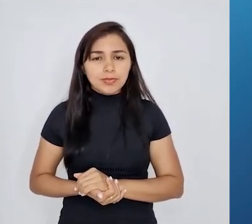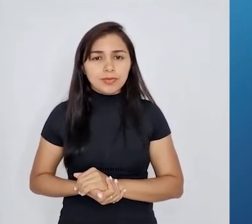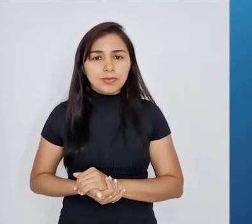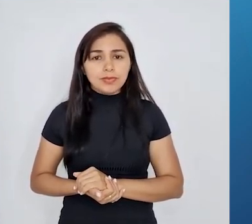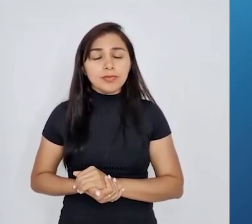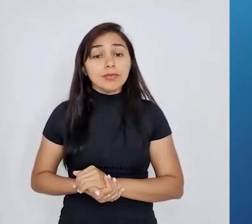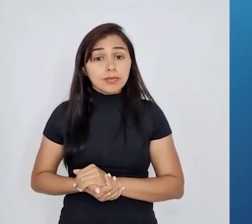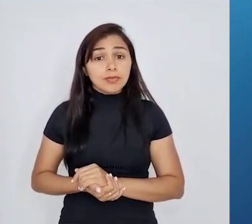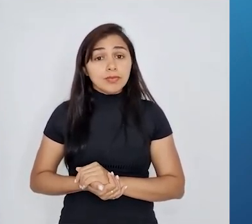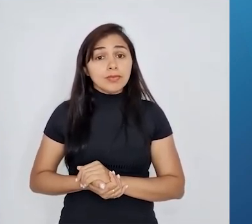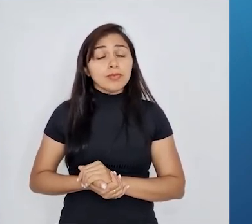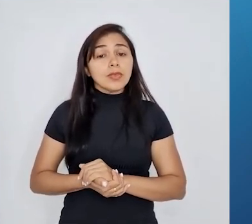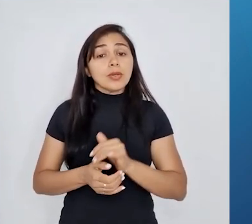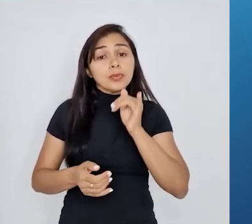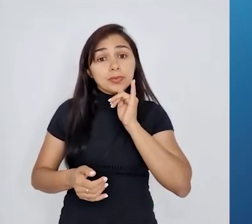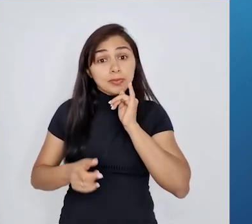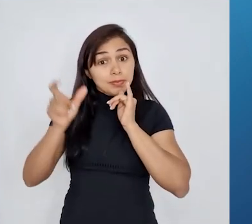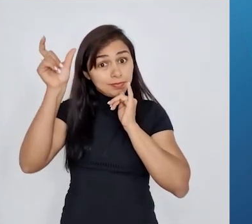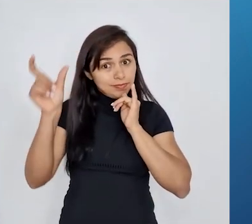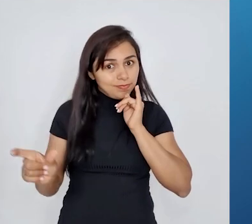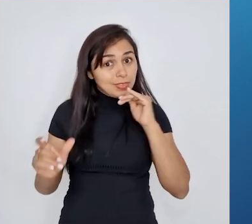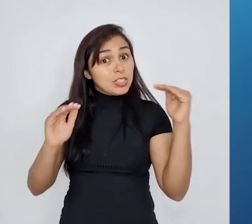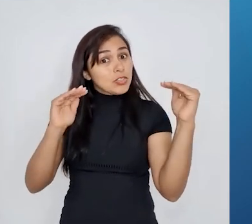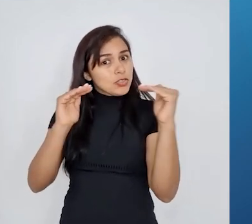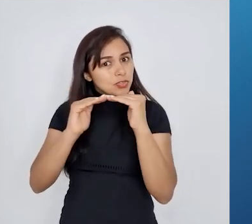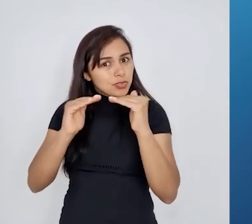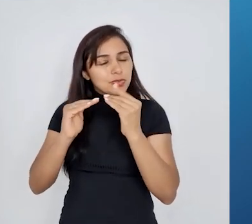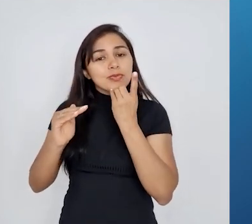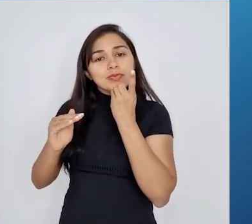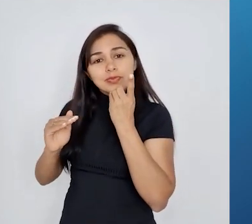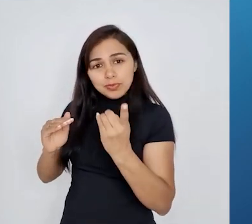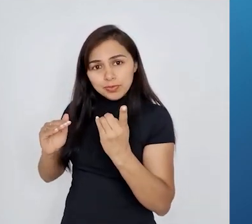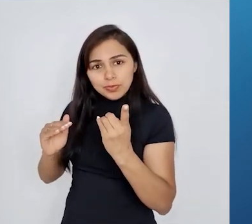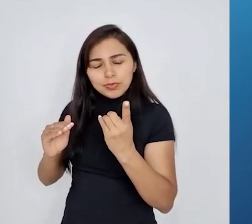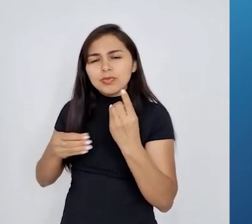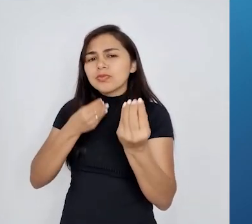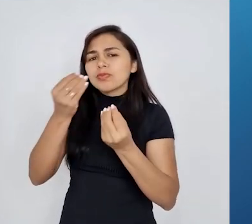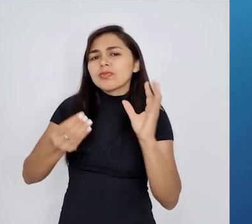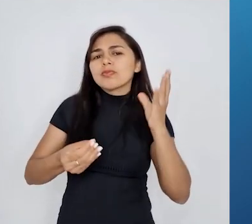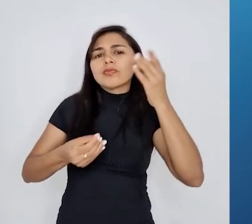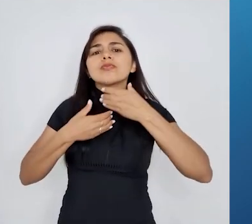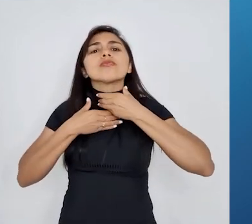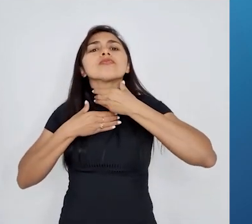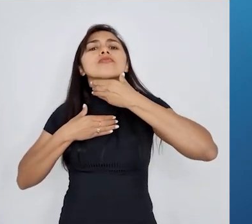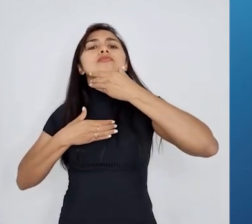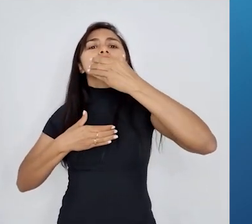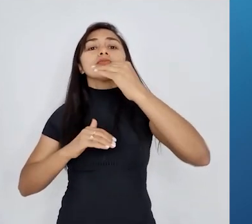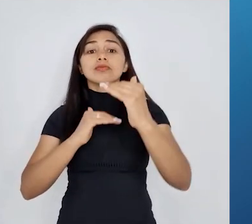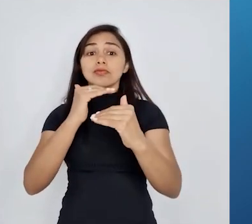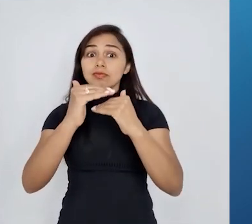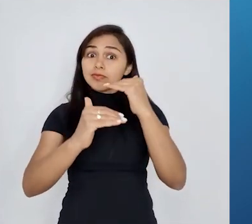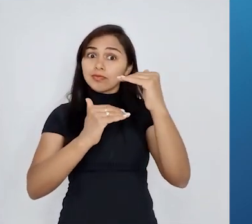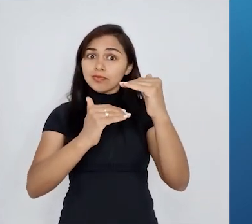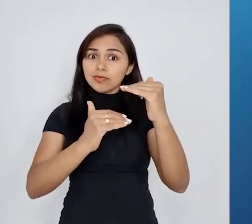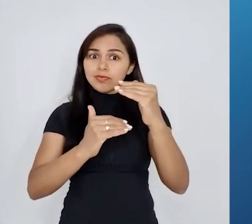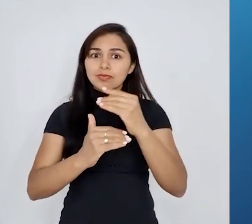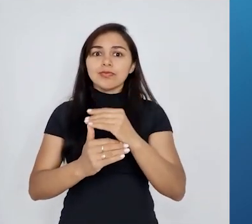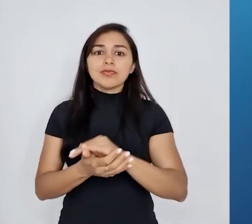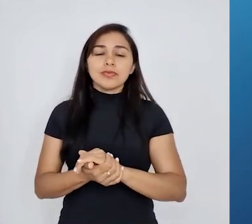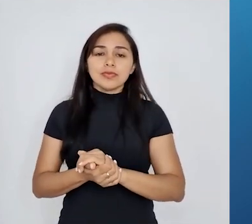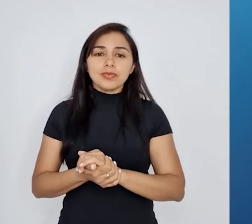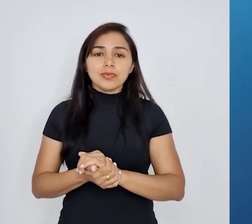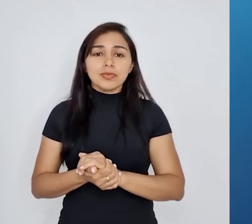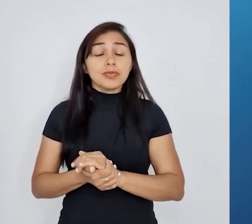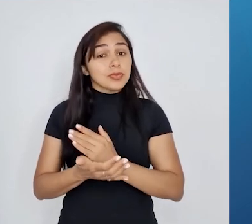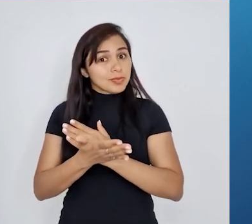Evolução das girafas segundo Darwin. Agora há pouco nós falamos segundo as ideias de Lamarck. Agora vamos falar sobre as ideias de Darwin. No